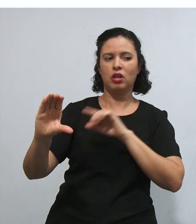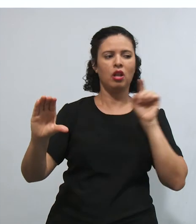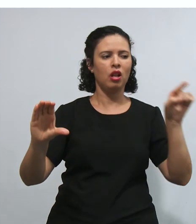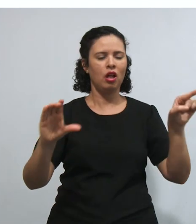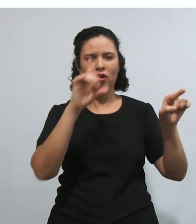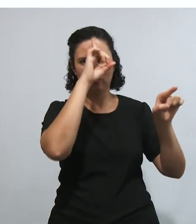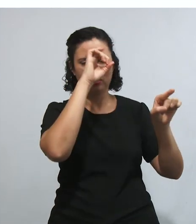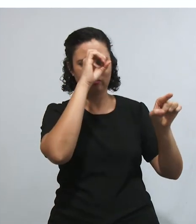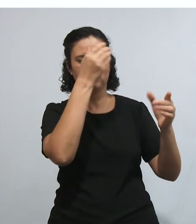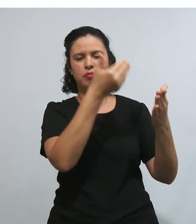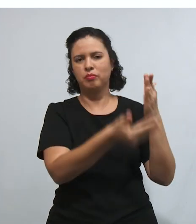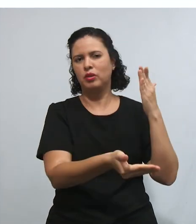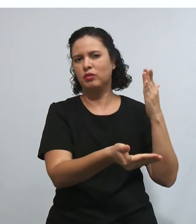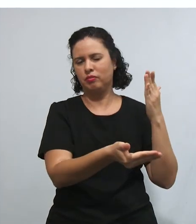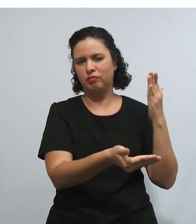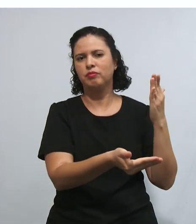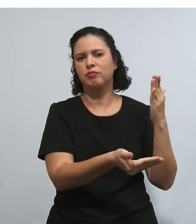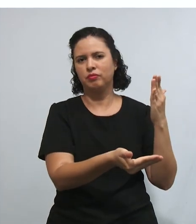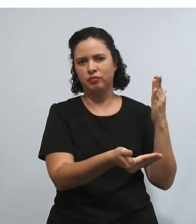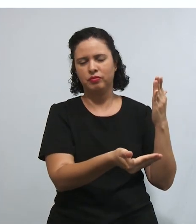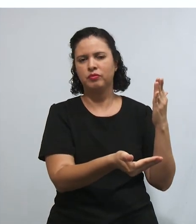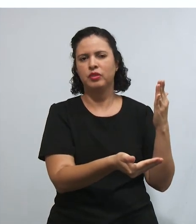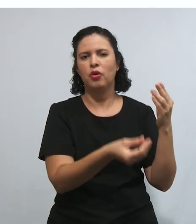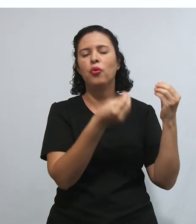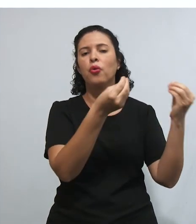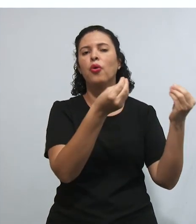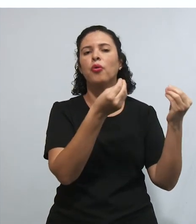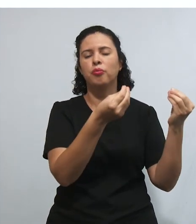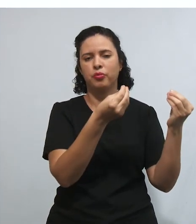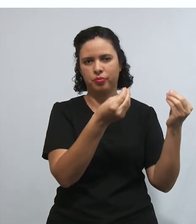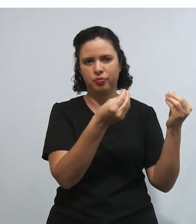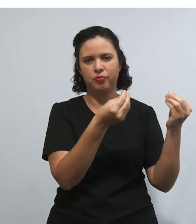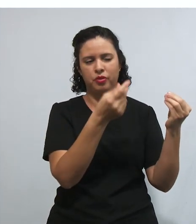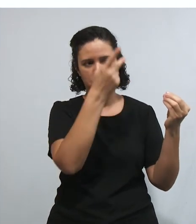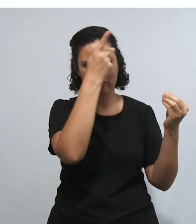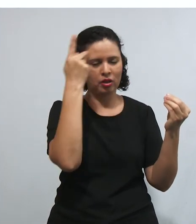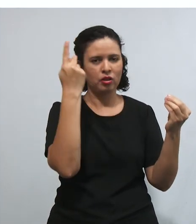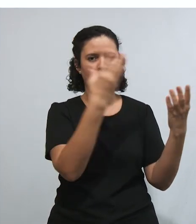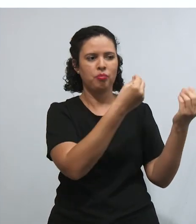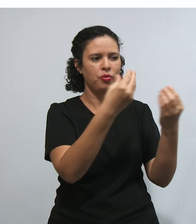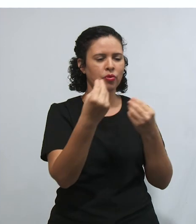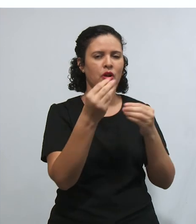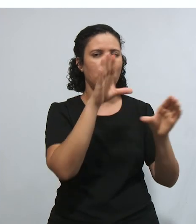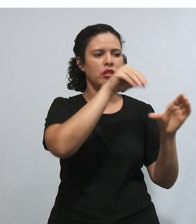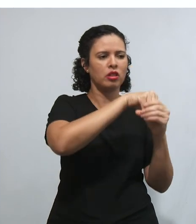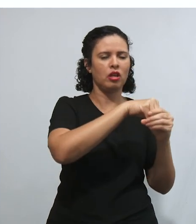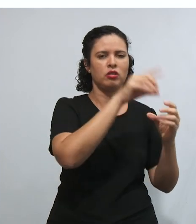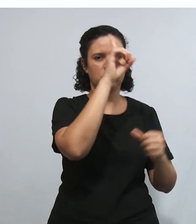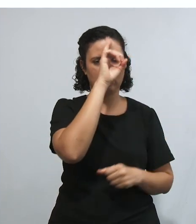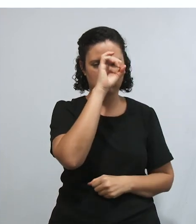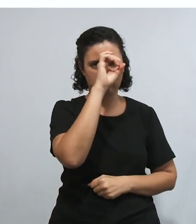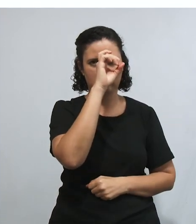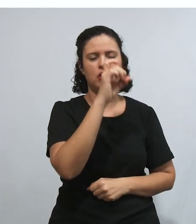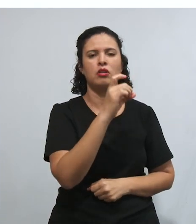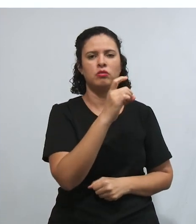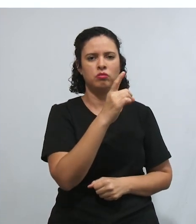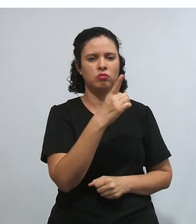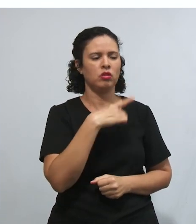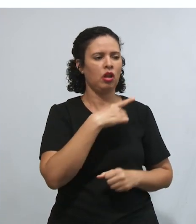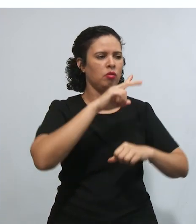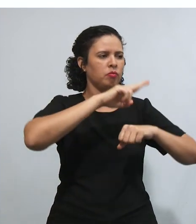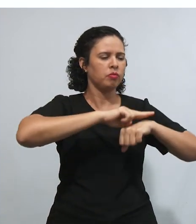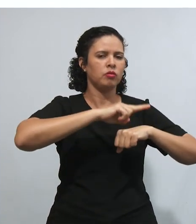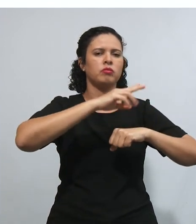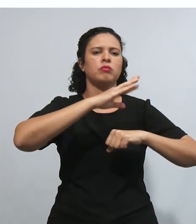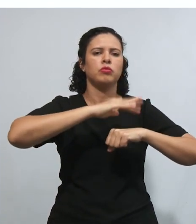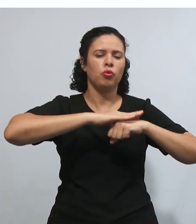deixando descoberto um hospital que vai deixar de atender não sei quantas pessoas,